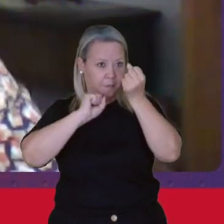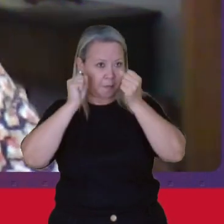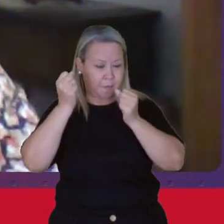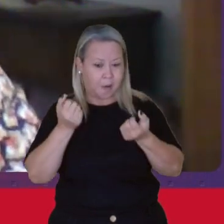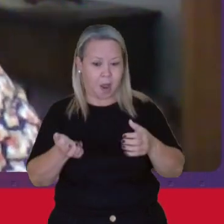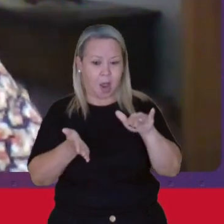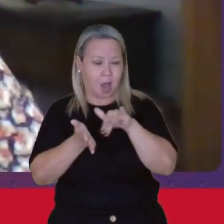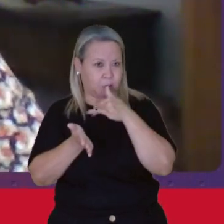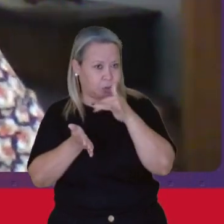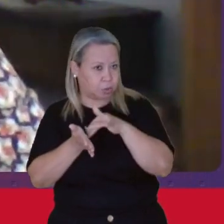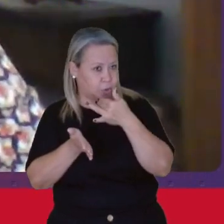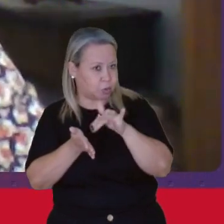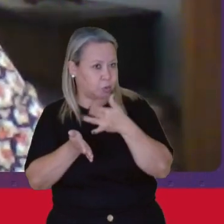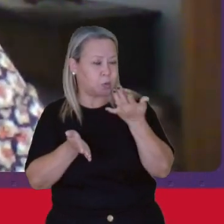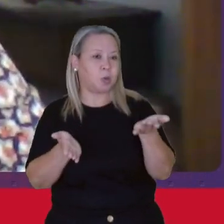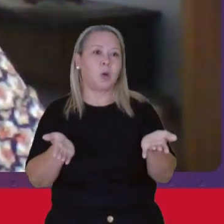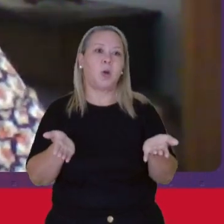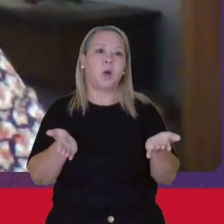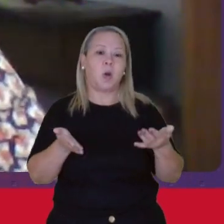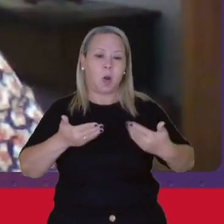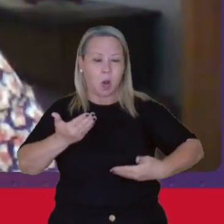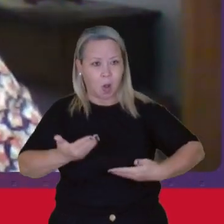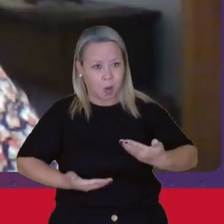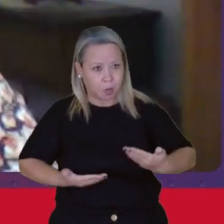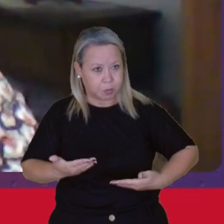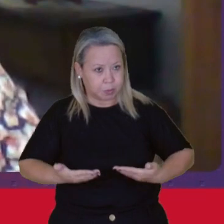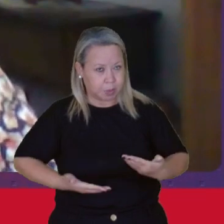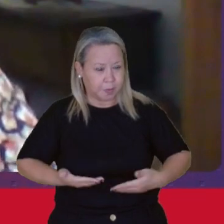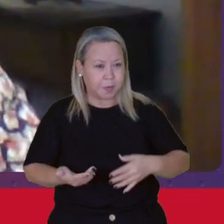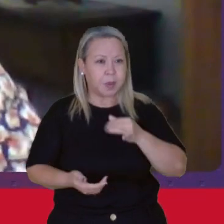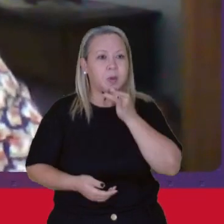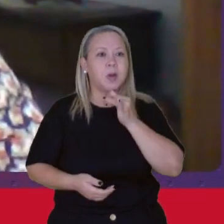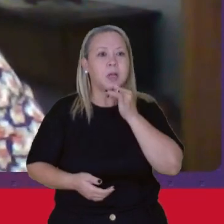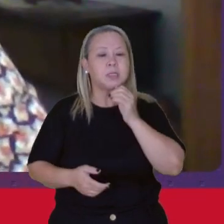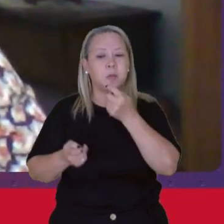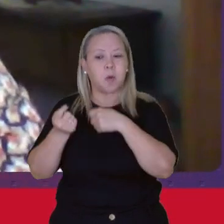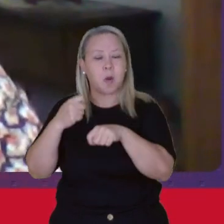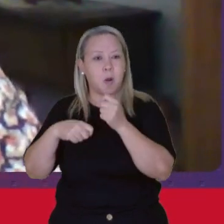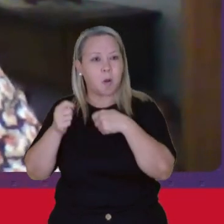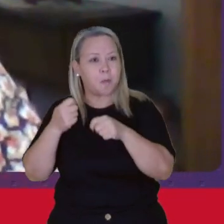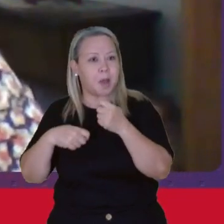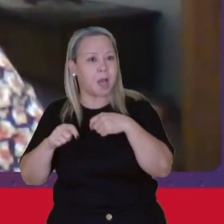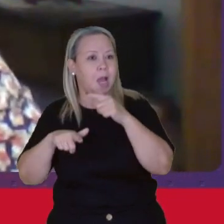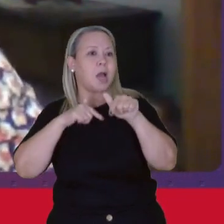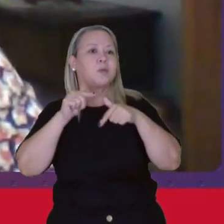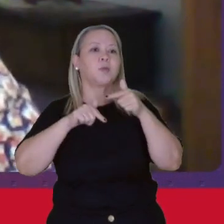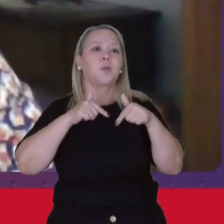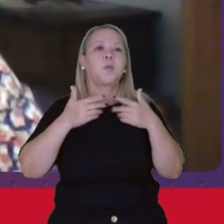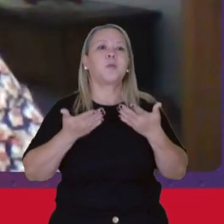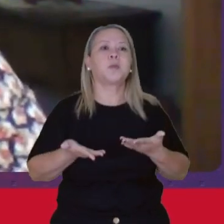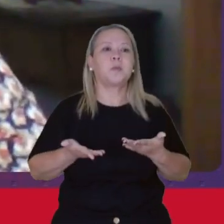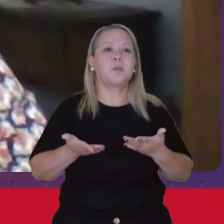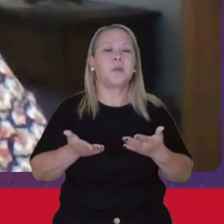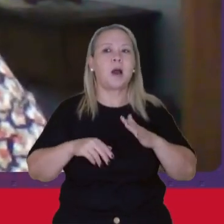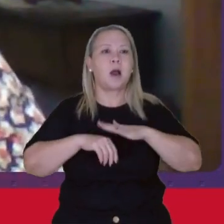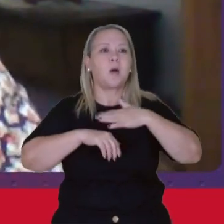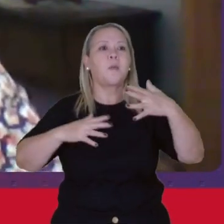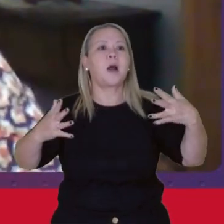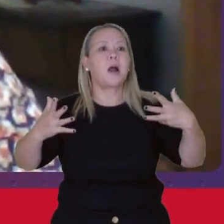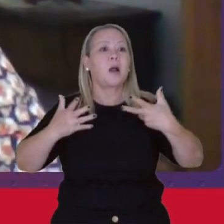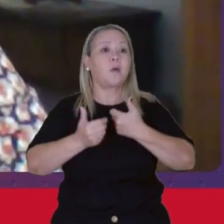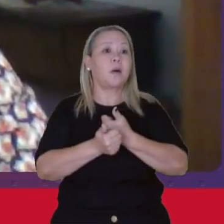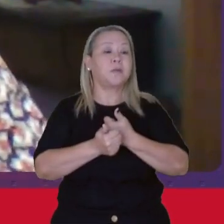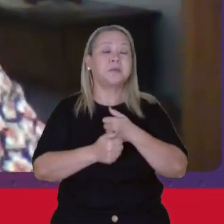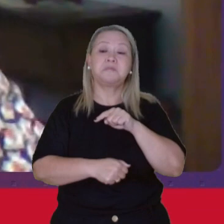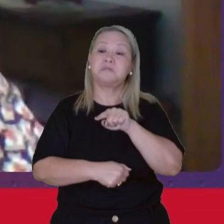escritórios Aos serviços Por exemplo, no comércio Aos trabalhos um pouco mais qualificados